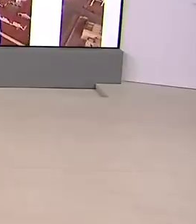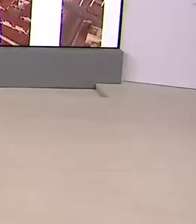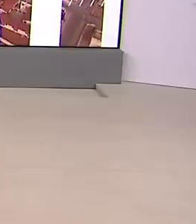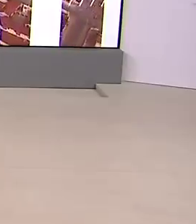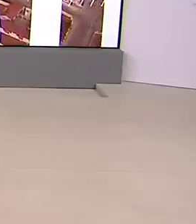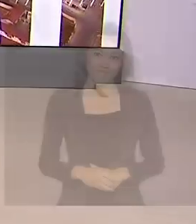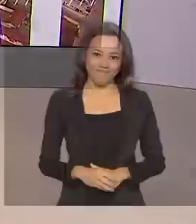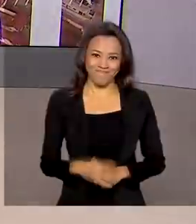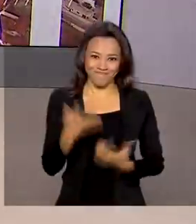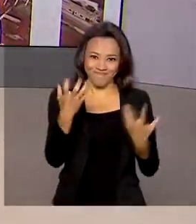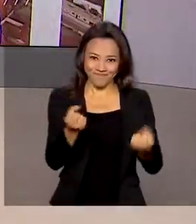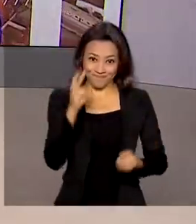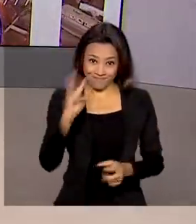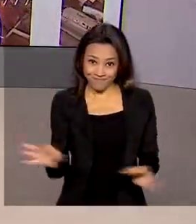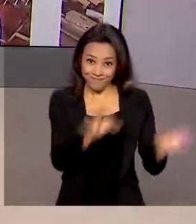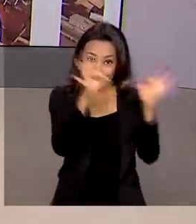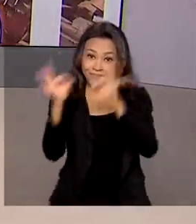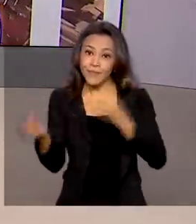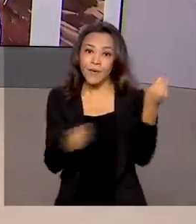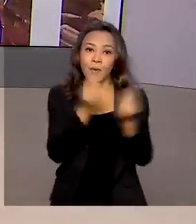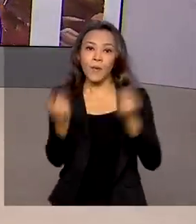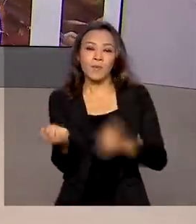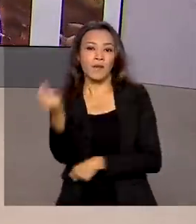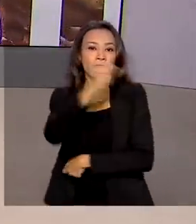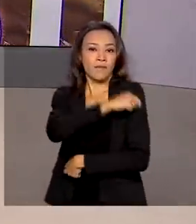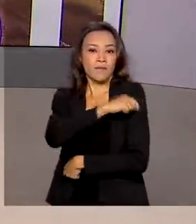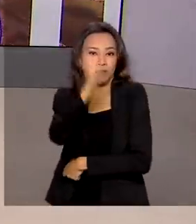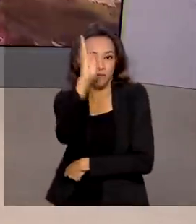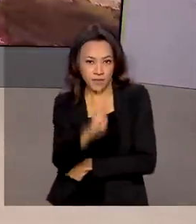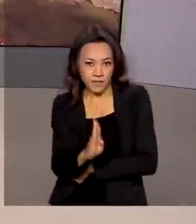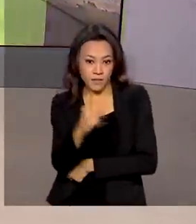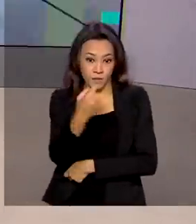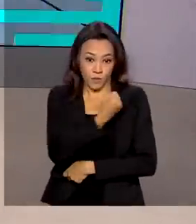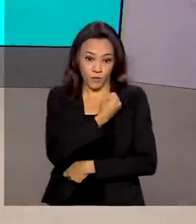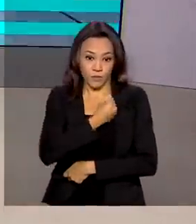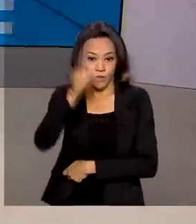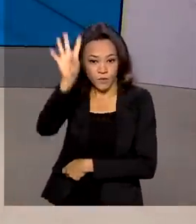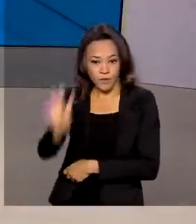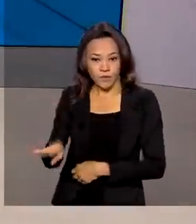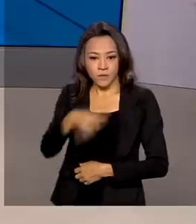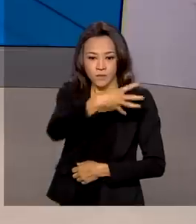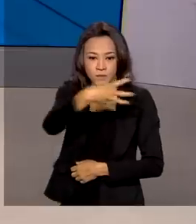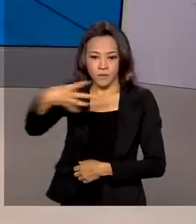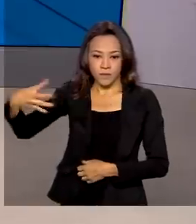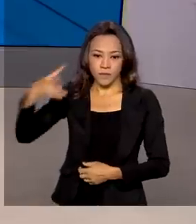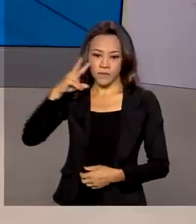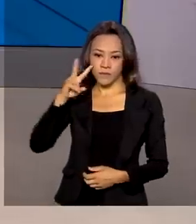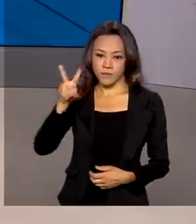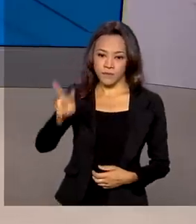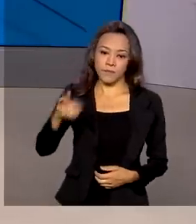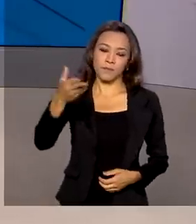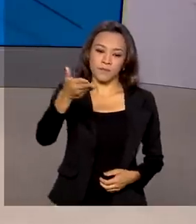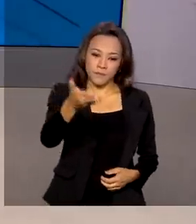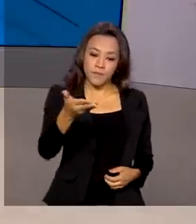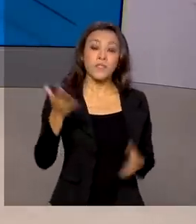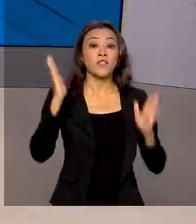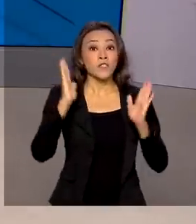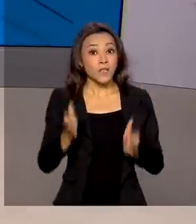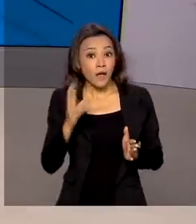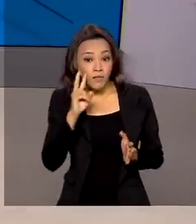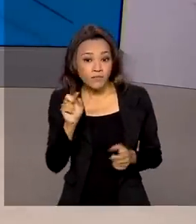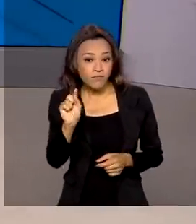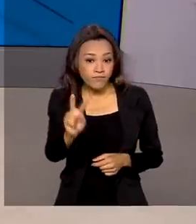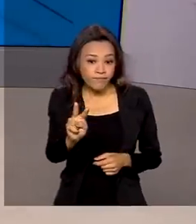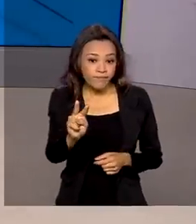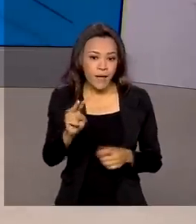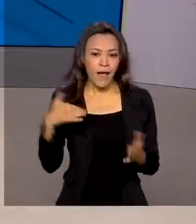Vamos conferir agora como está a vacinação no Brasil. Os números estão aqui no nosso telão. E como a gente pode ver,